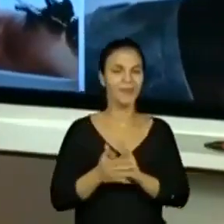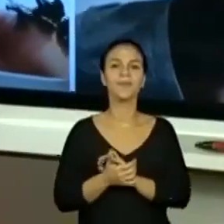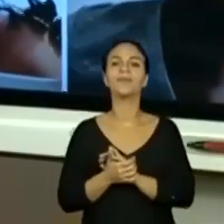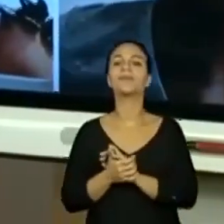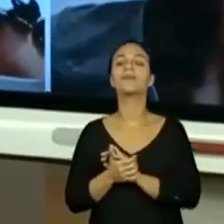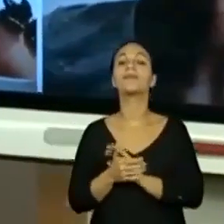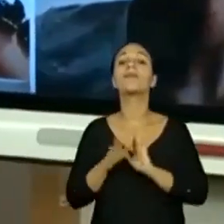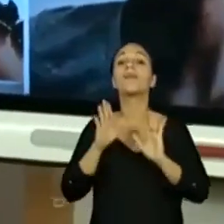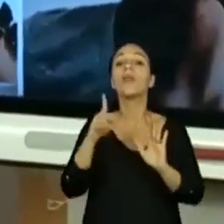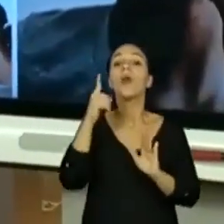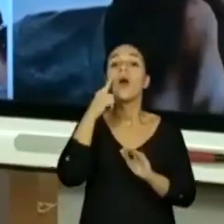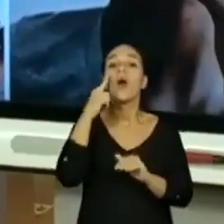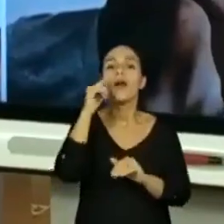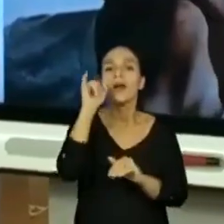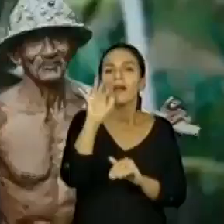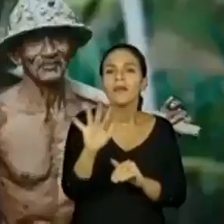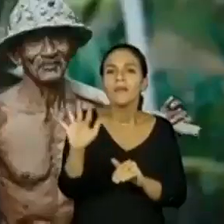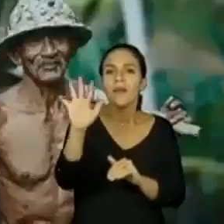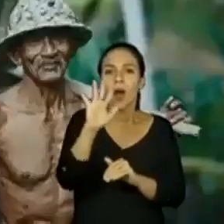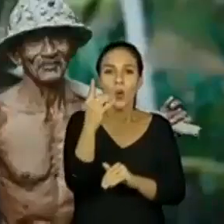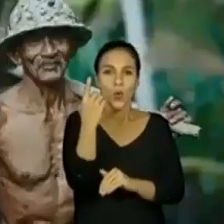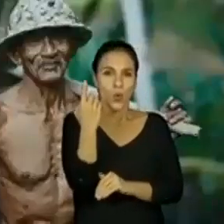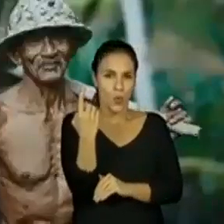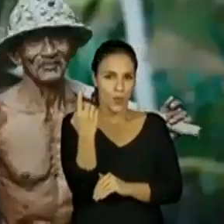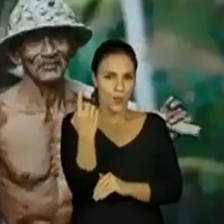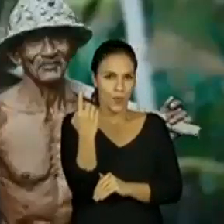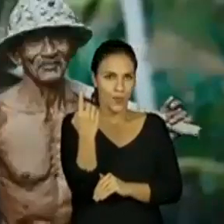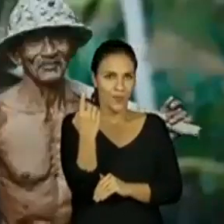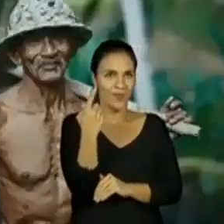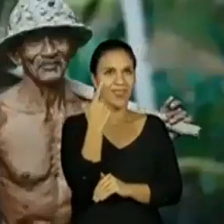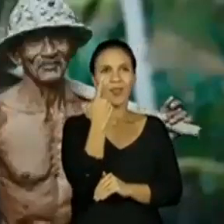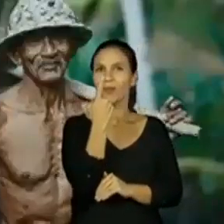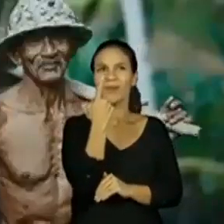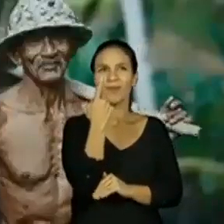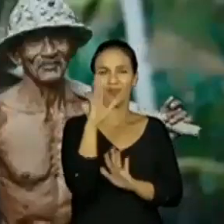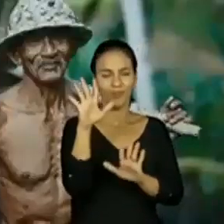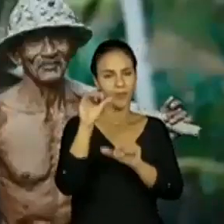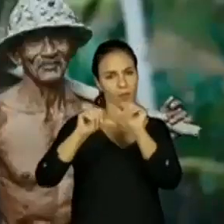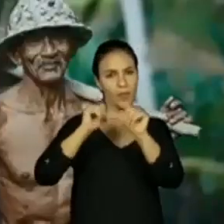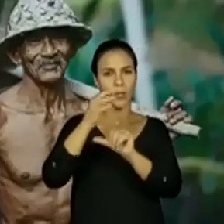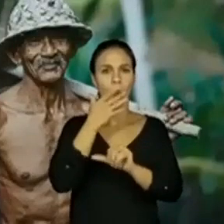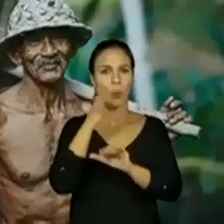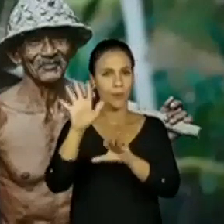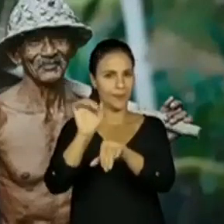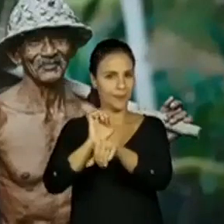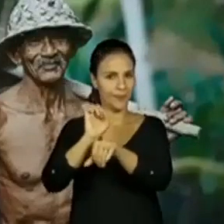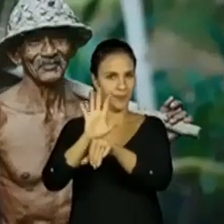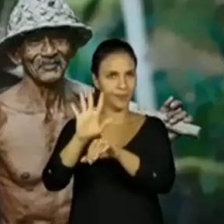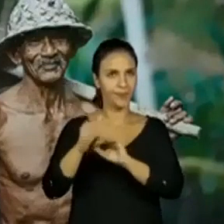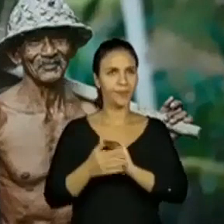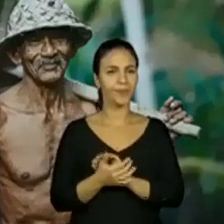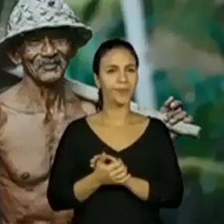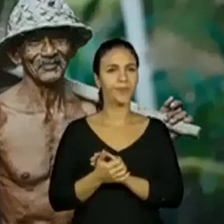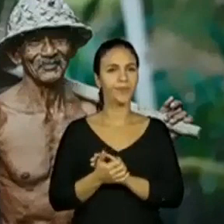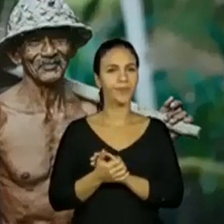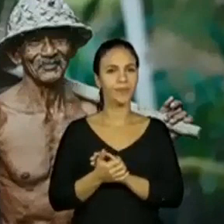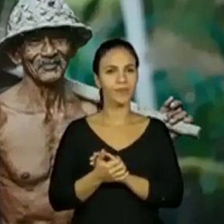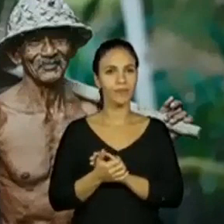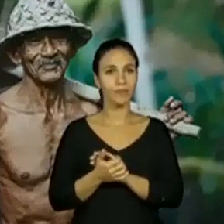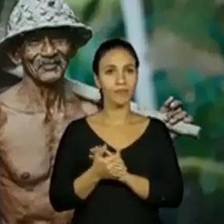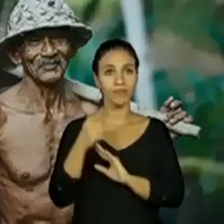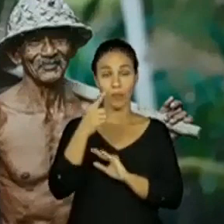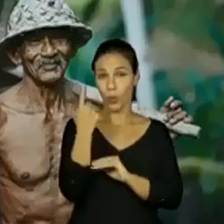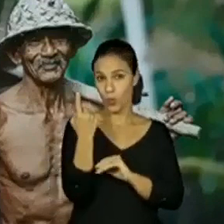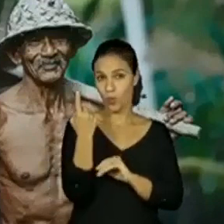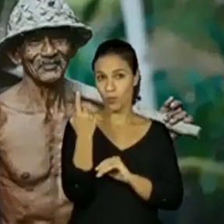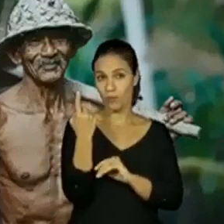Esta é a imagem 1. Não ficou legal, né? Eu vou mudar a cor. Esta é a